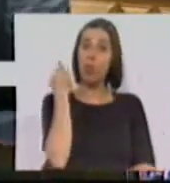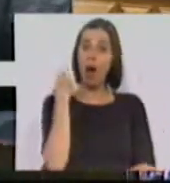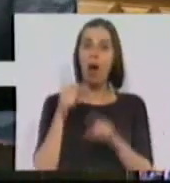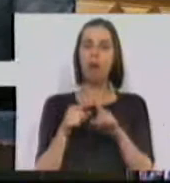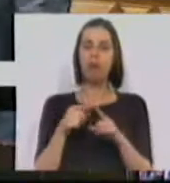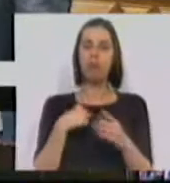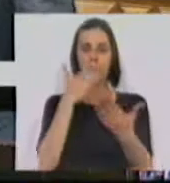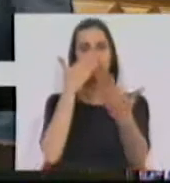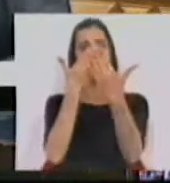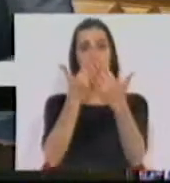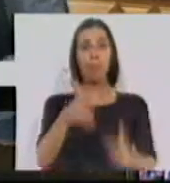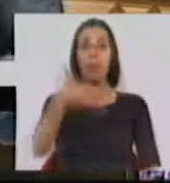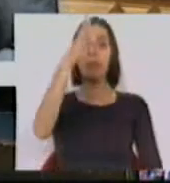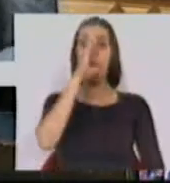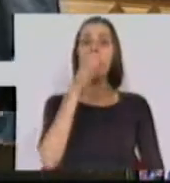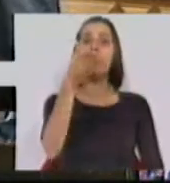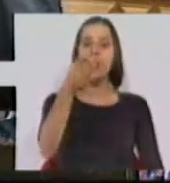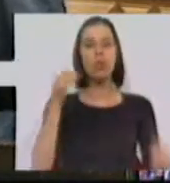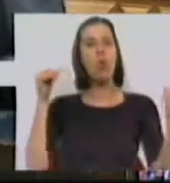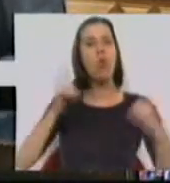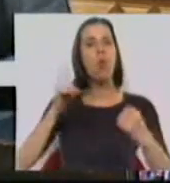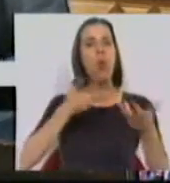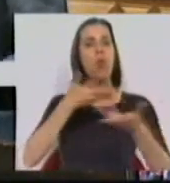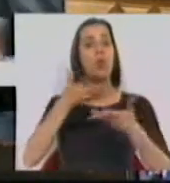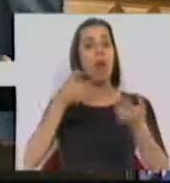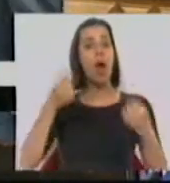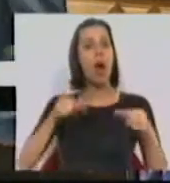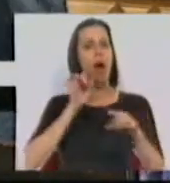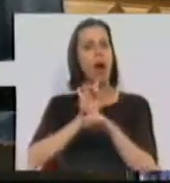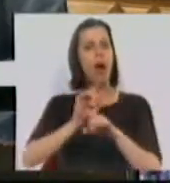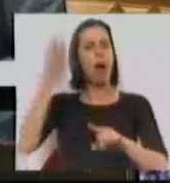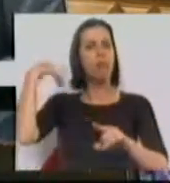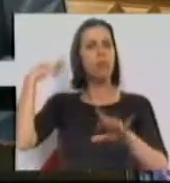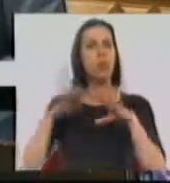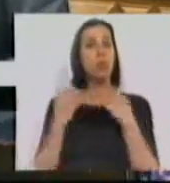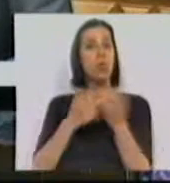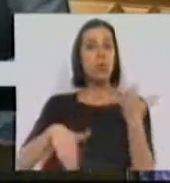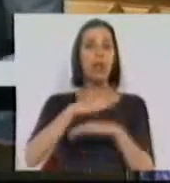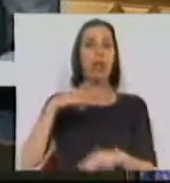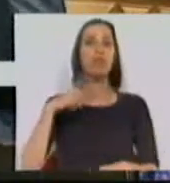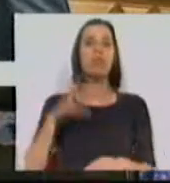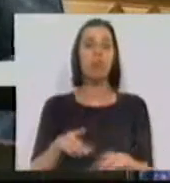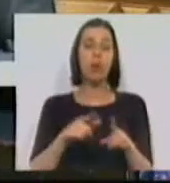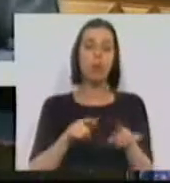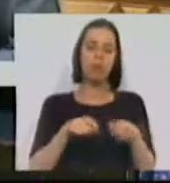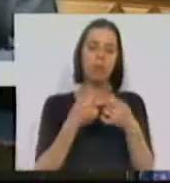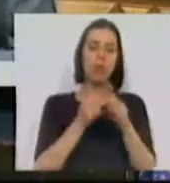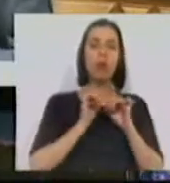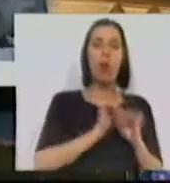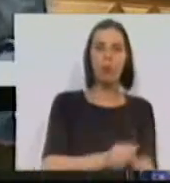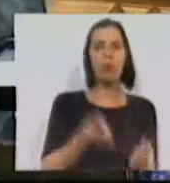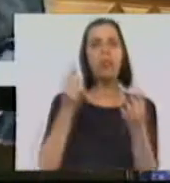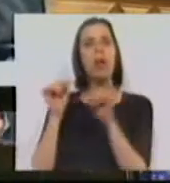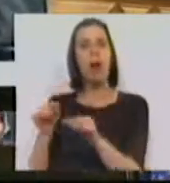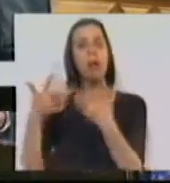eu confrontei o Primeiro-Ministro com um consenso que existe e já existia na sociedade portuguesa, tanto com os partidos de oposição